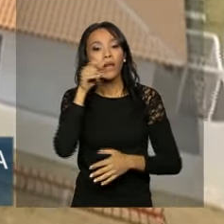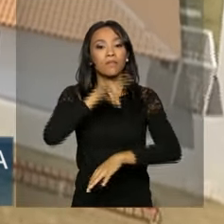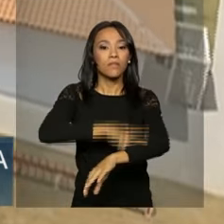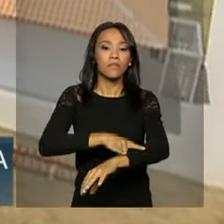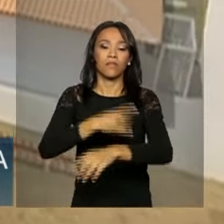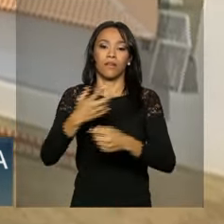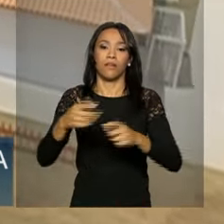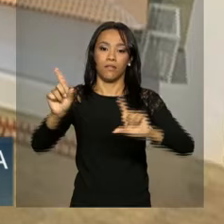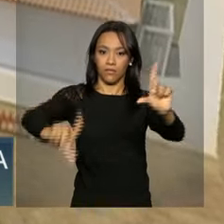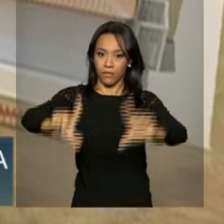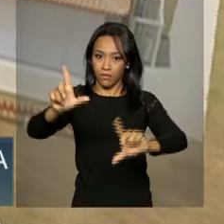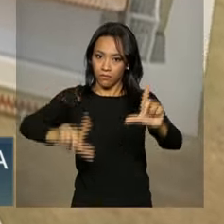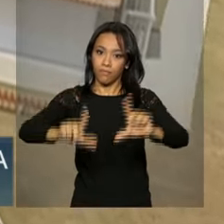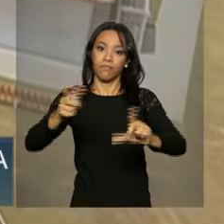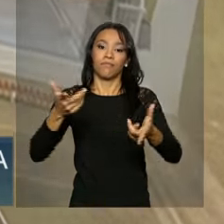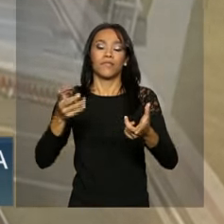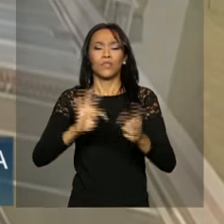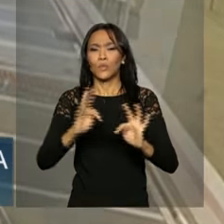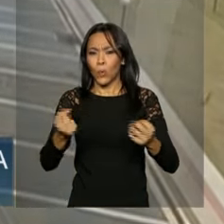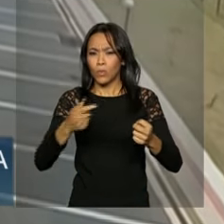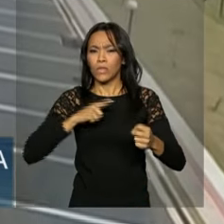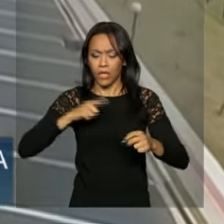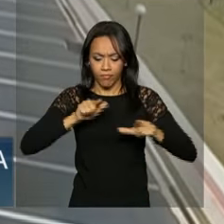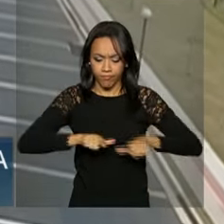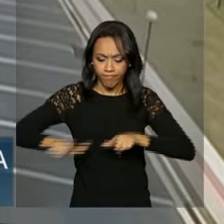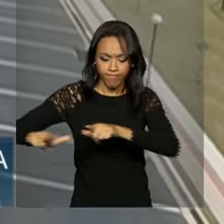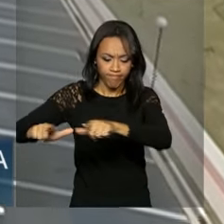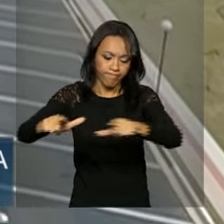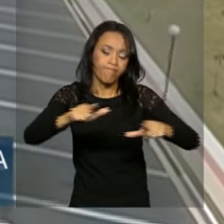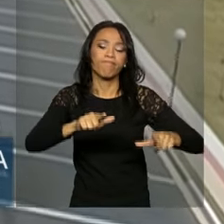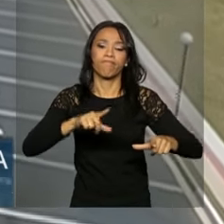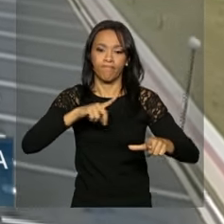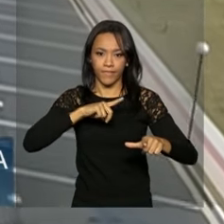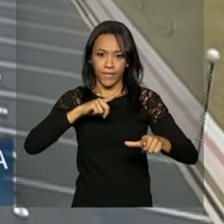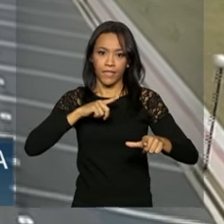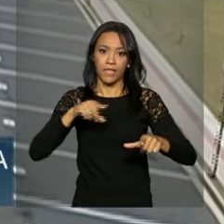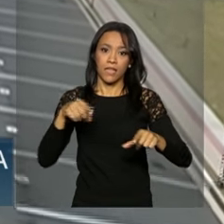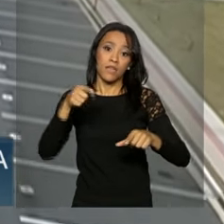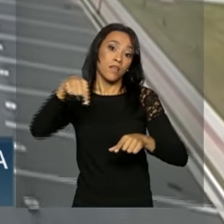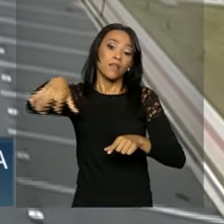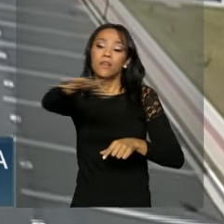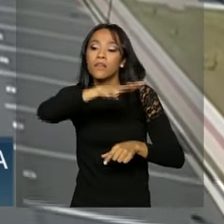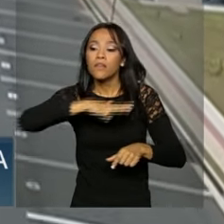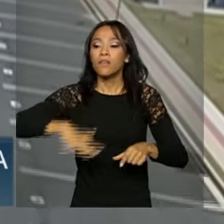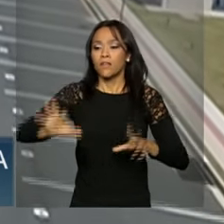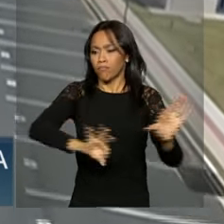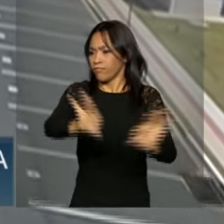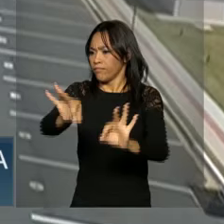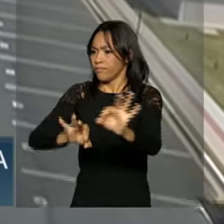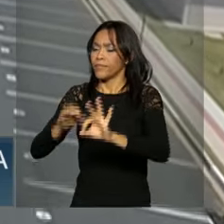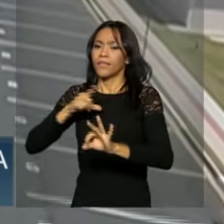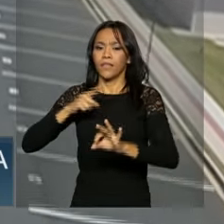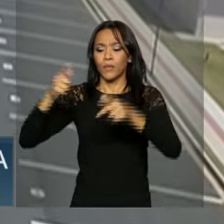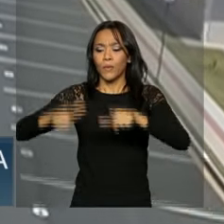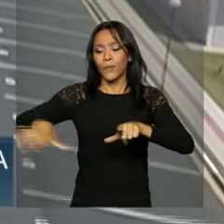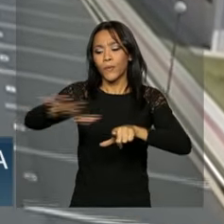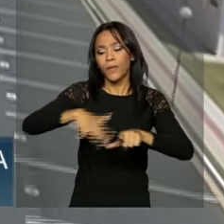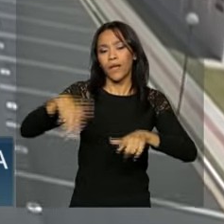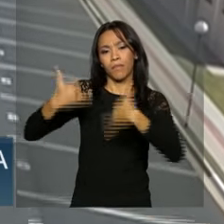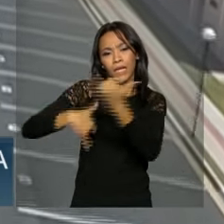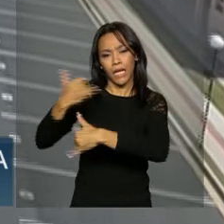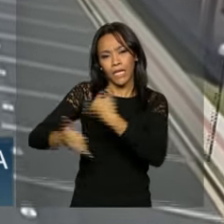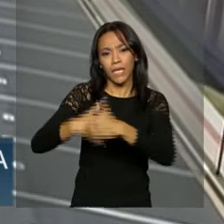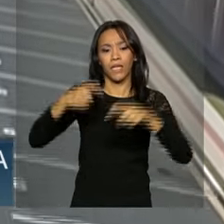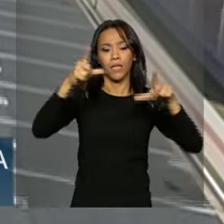área de serviço, todas com piso cerâmico. E os condomínios contam com infraestrutura, como área de lazer, centro